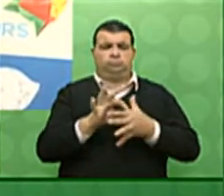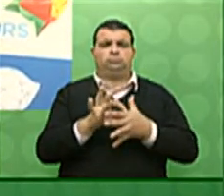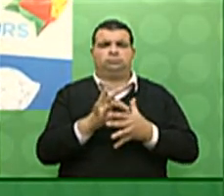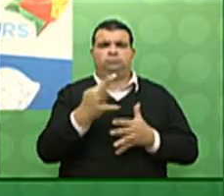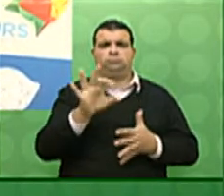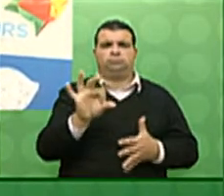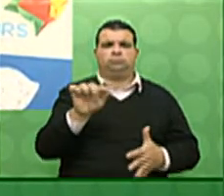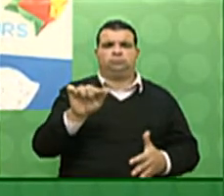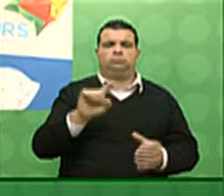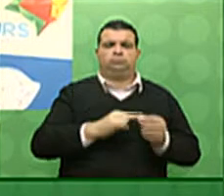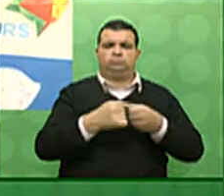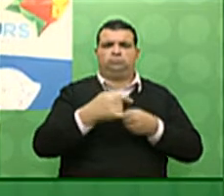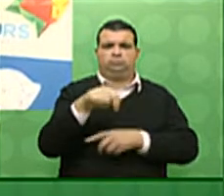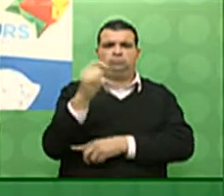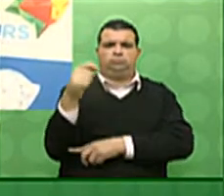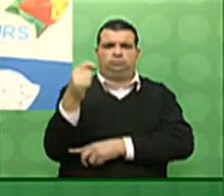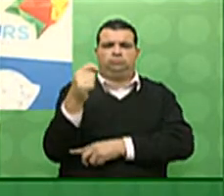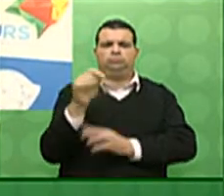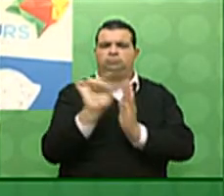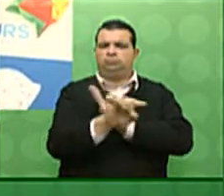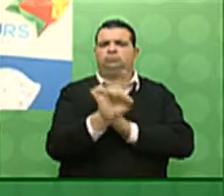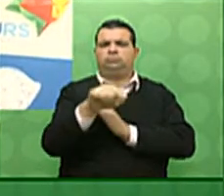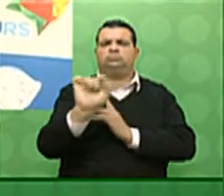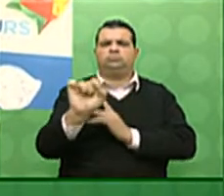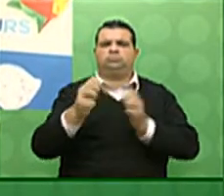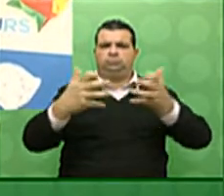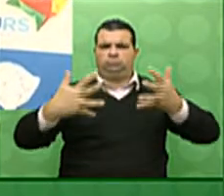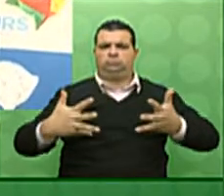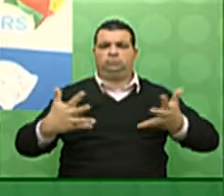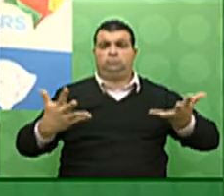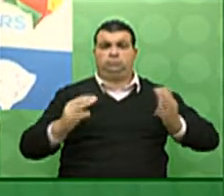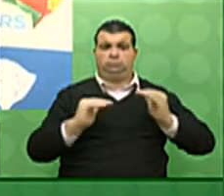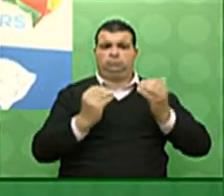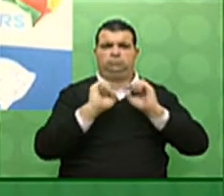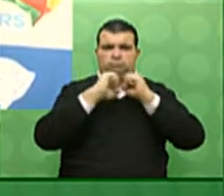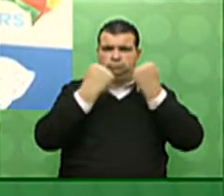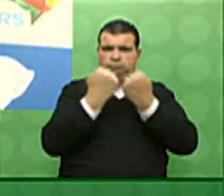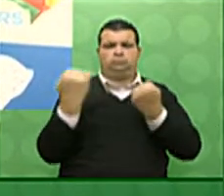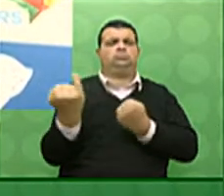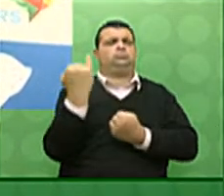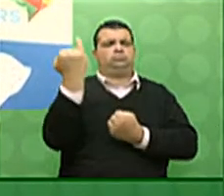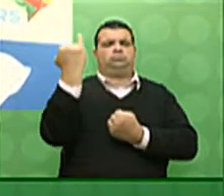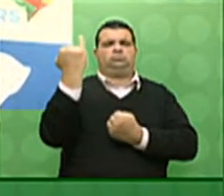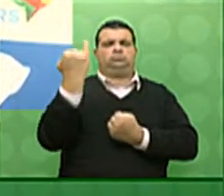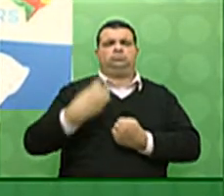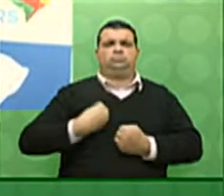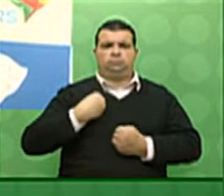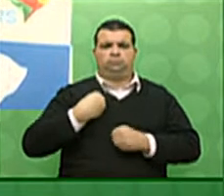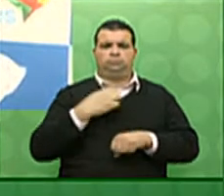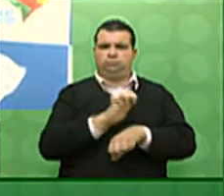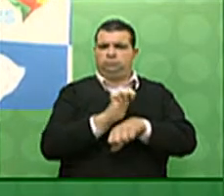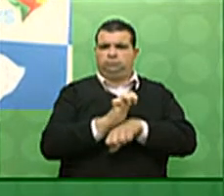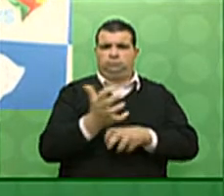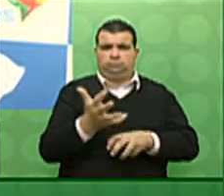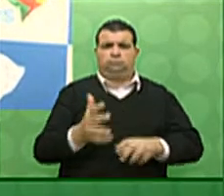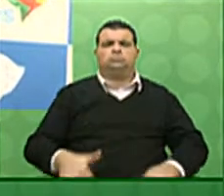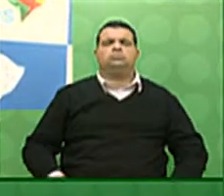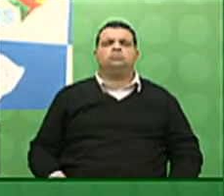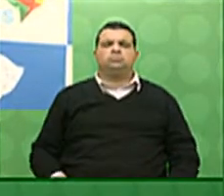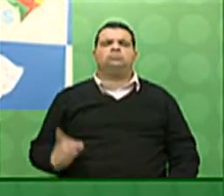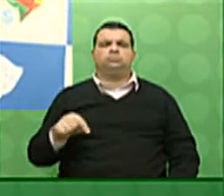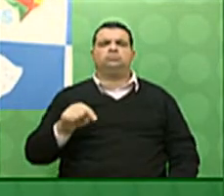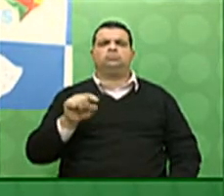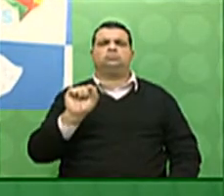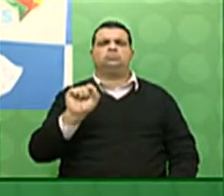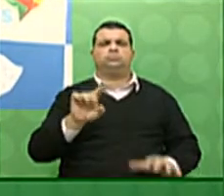municípios do Rio Grande do Sul. A nossa pergunta para este evento importantíssimo aqui no nosso Estado é que na última